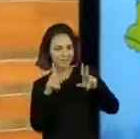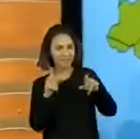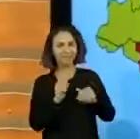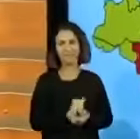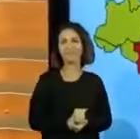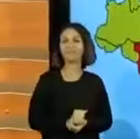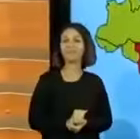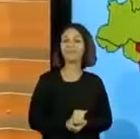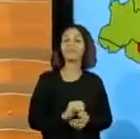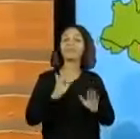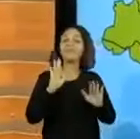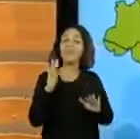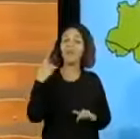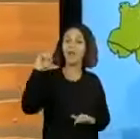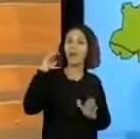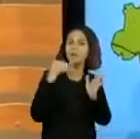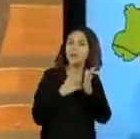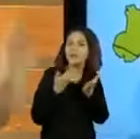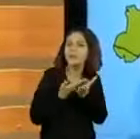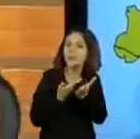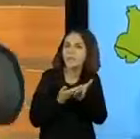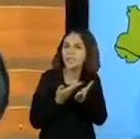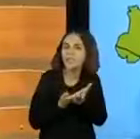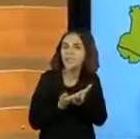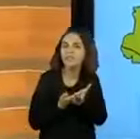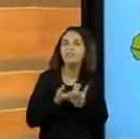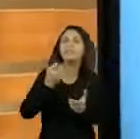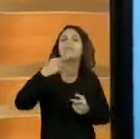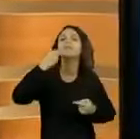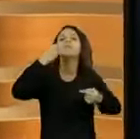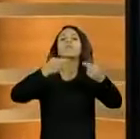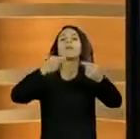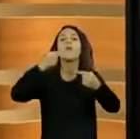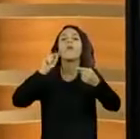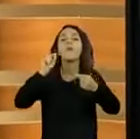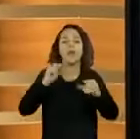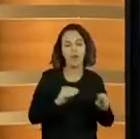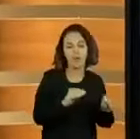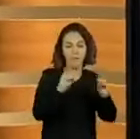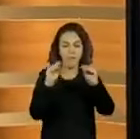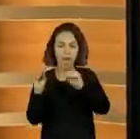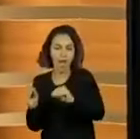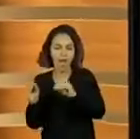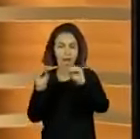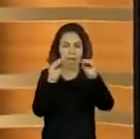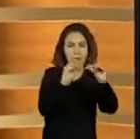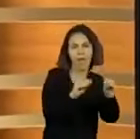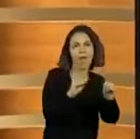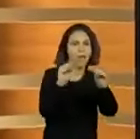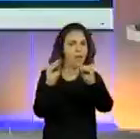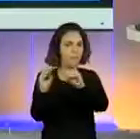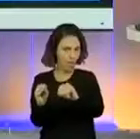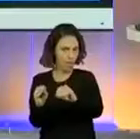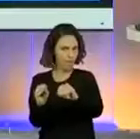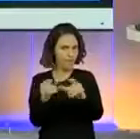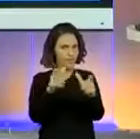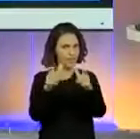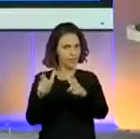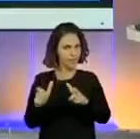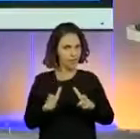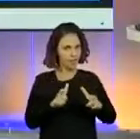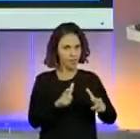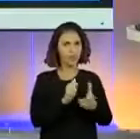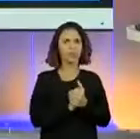só, na nossa última aula, nós discutimos deslocamento espacial. Ora, professor,